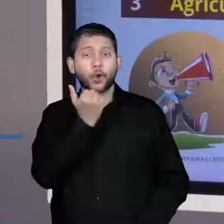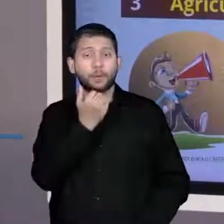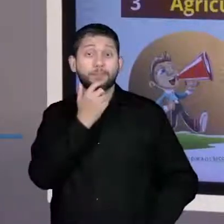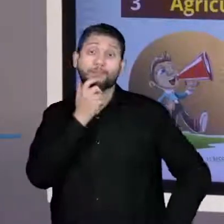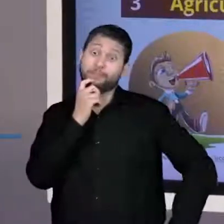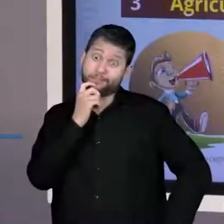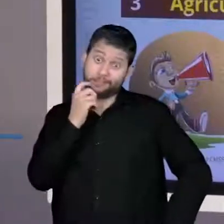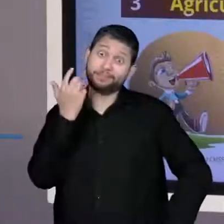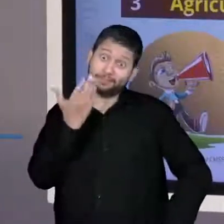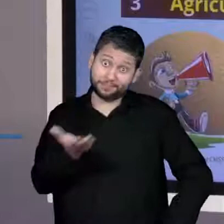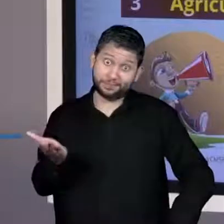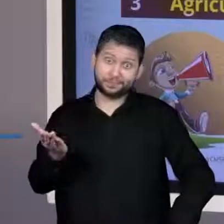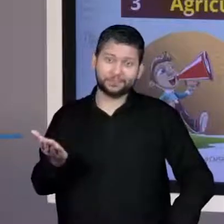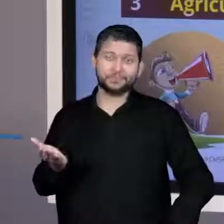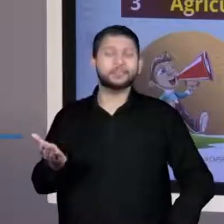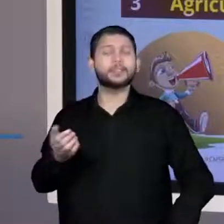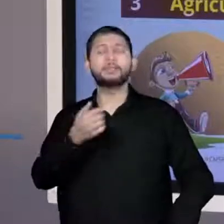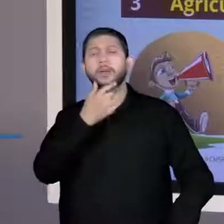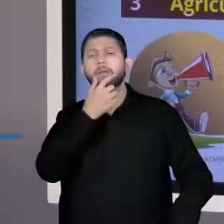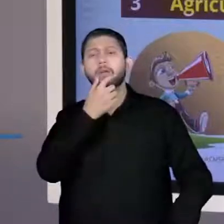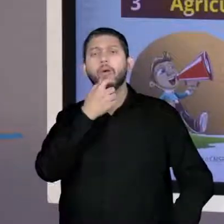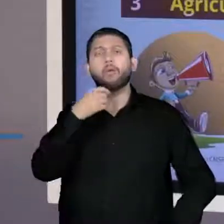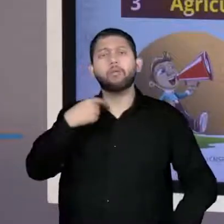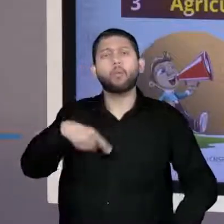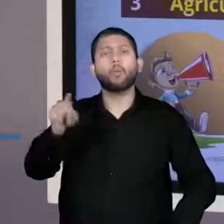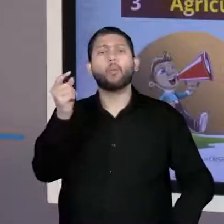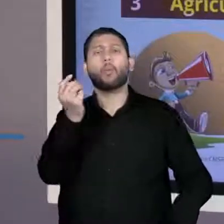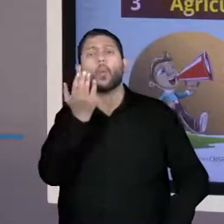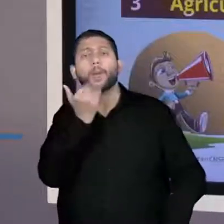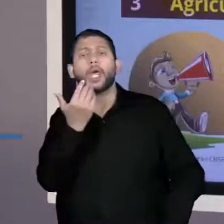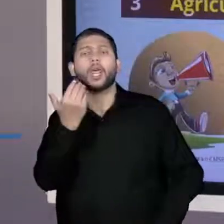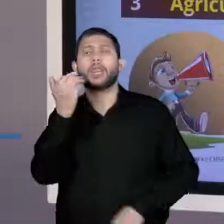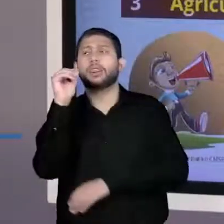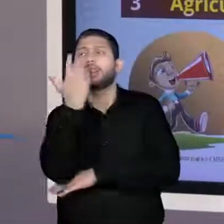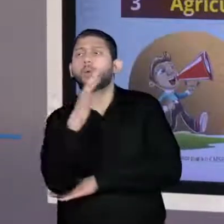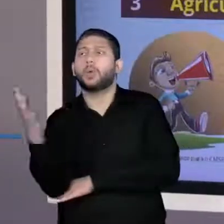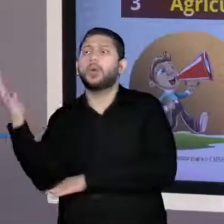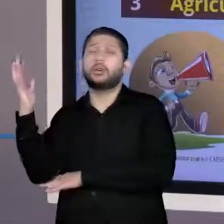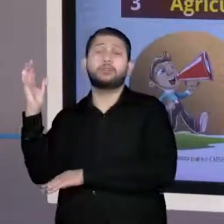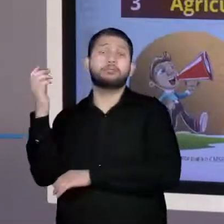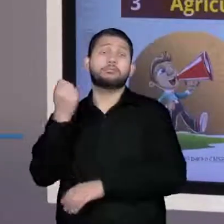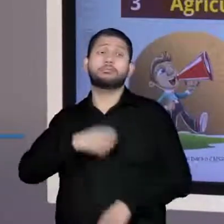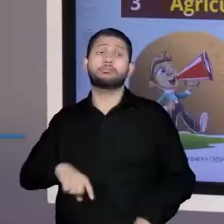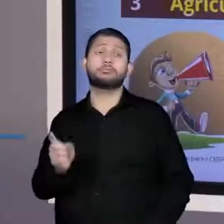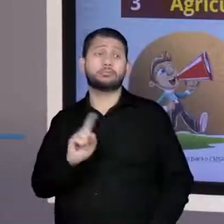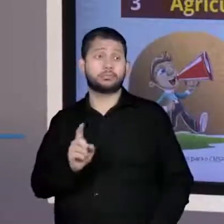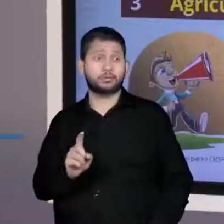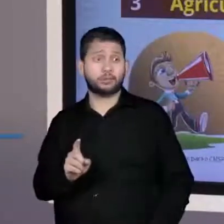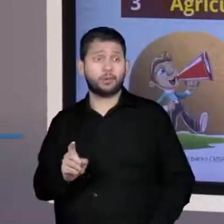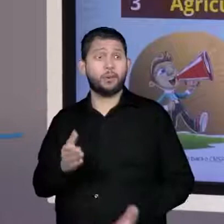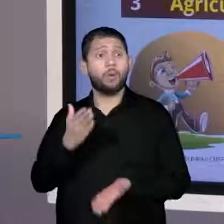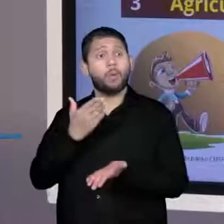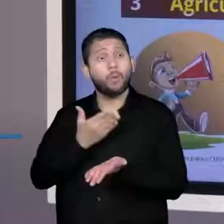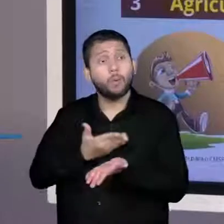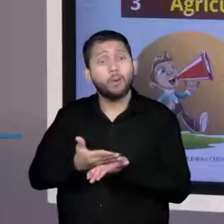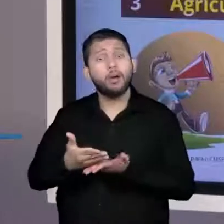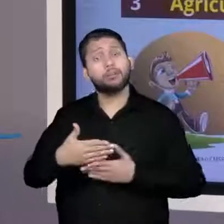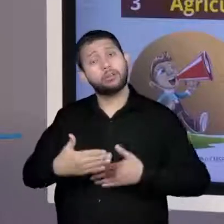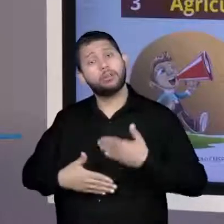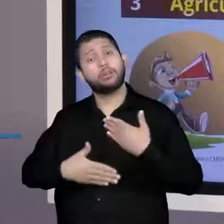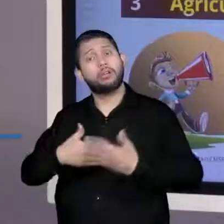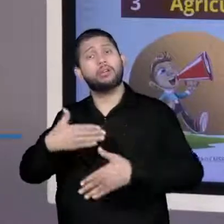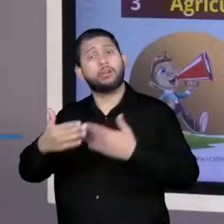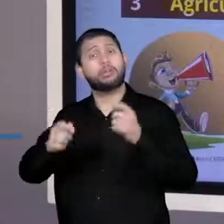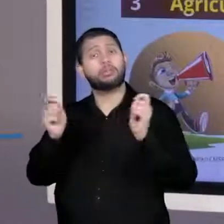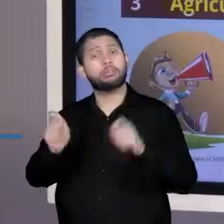toda necessidade de buscar alimento na natureza, acaba, porque ele começa a entender o quê? Ele